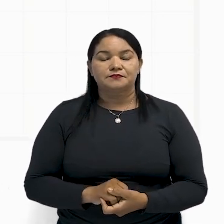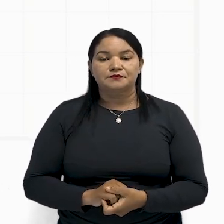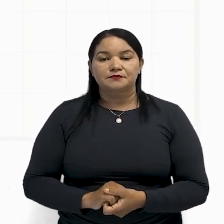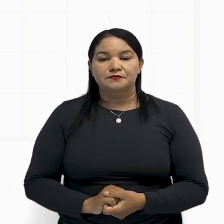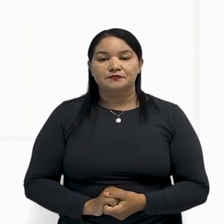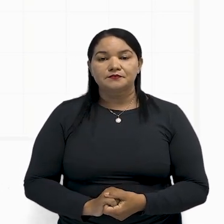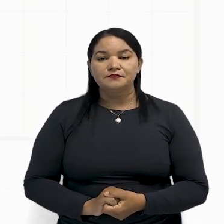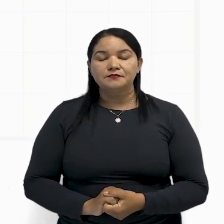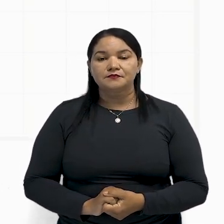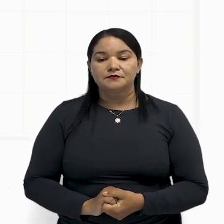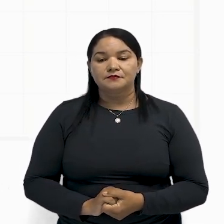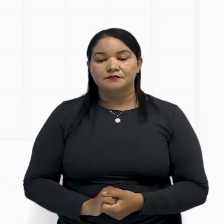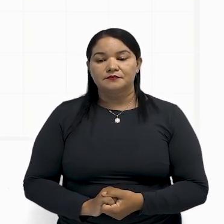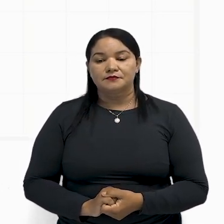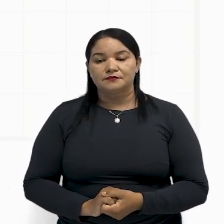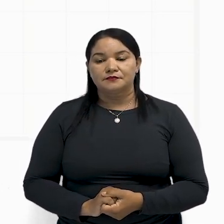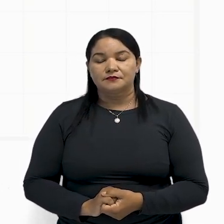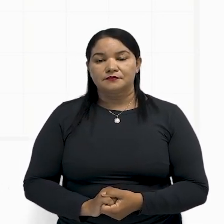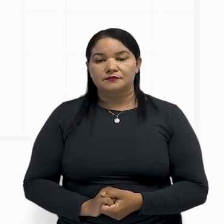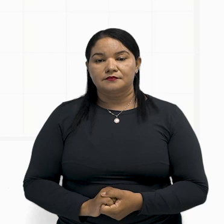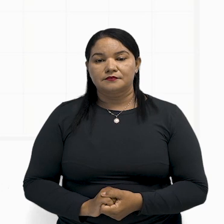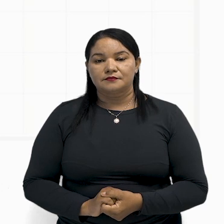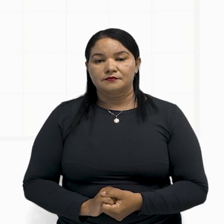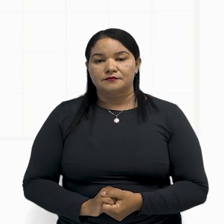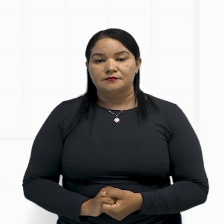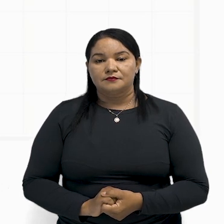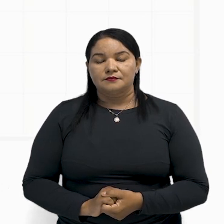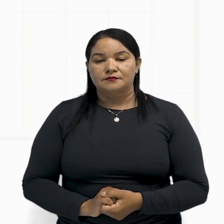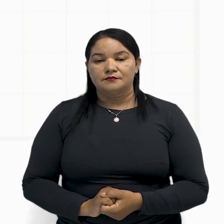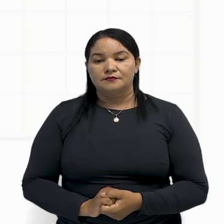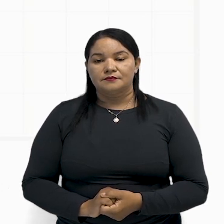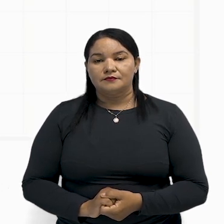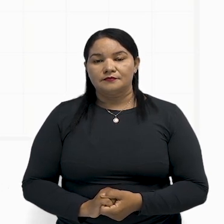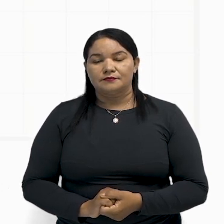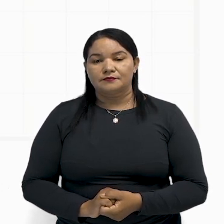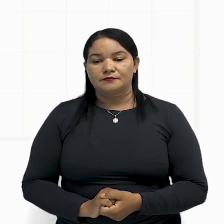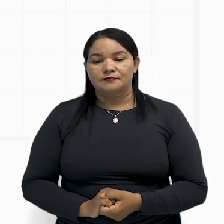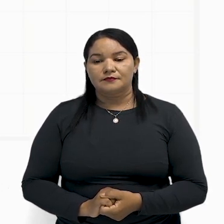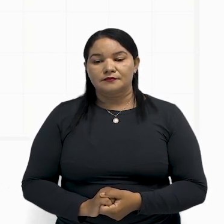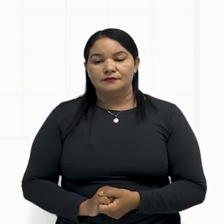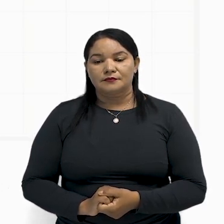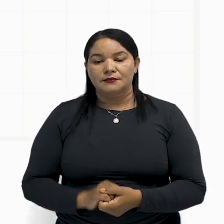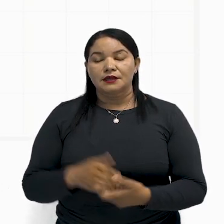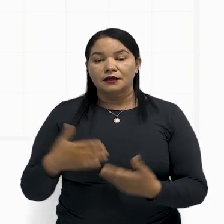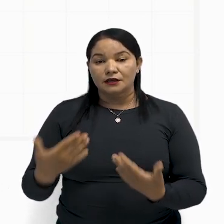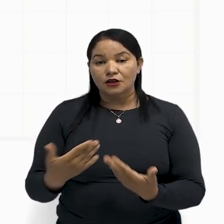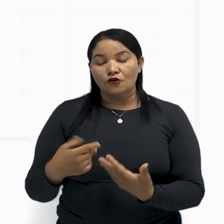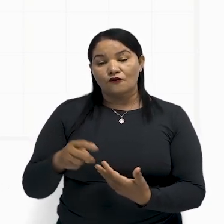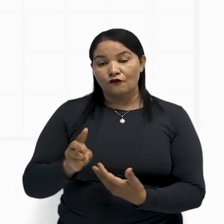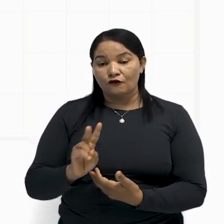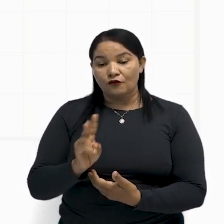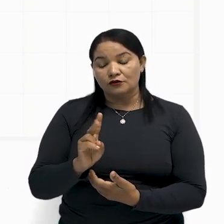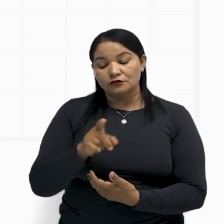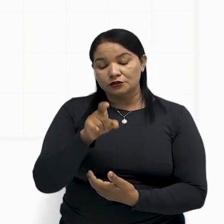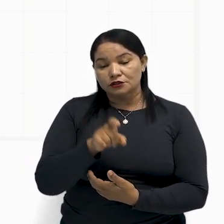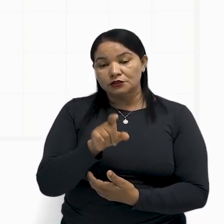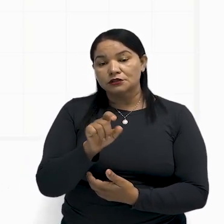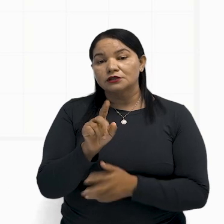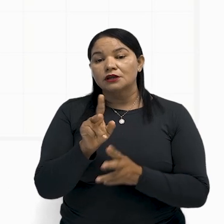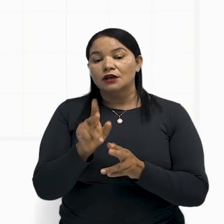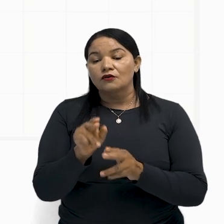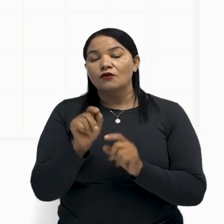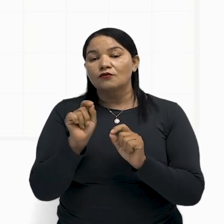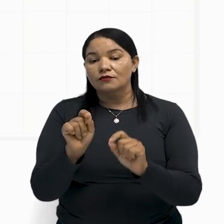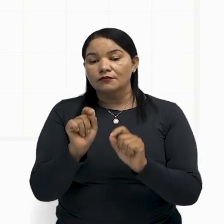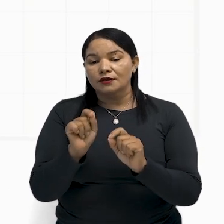20 vezes 9 é igual a 180, pronto. Então, o meu valor de X é igual a 20.